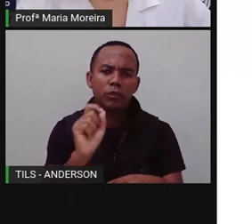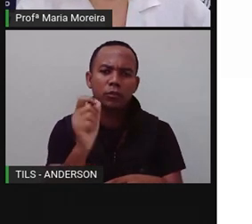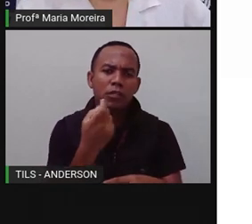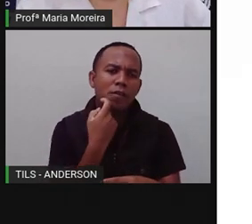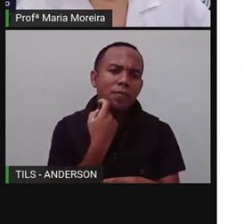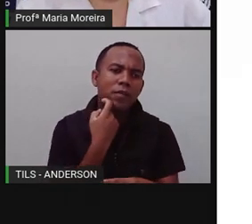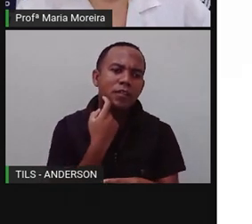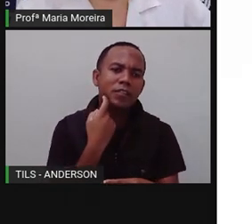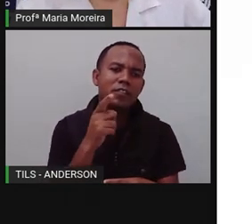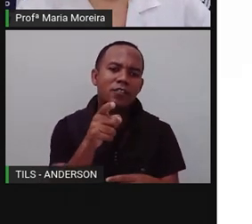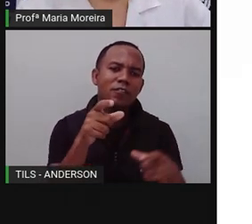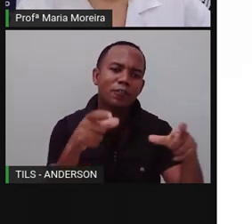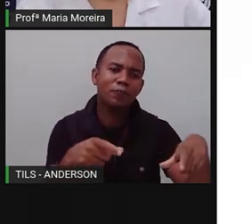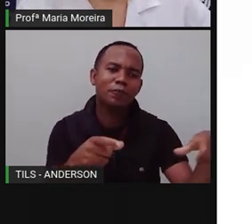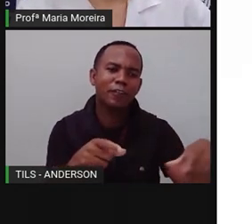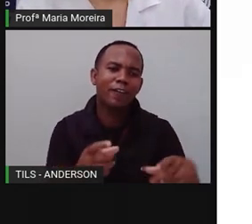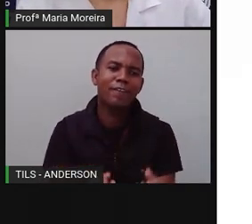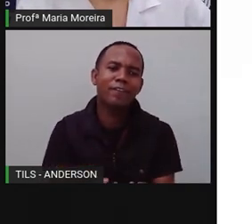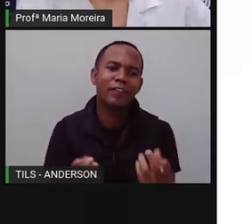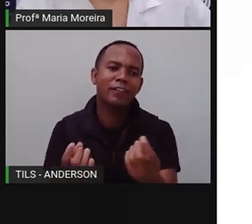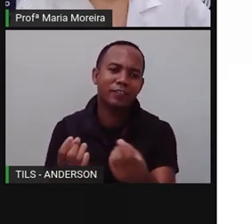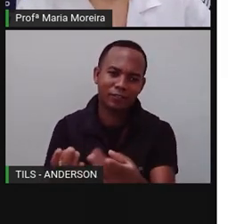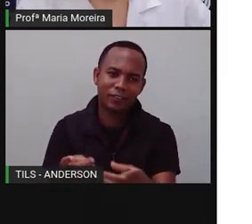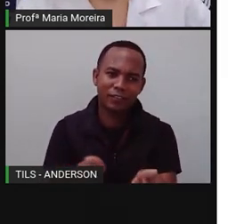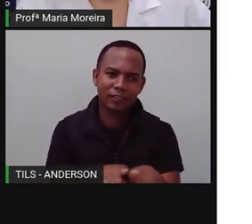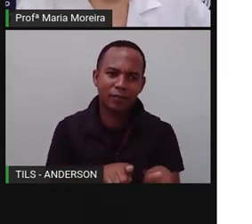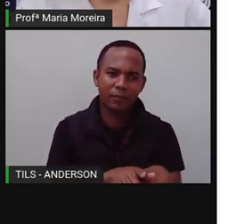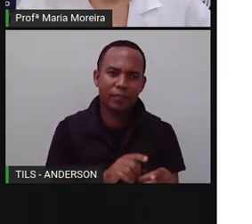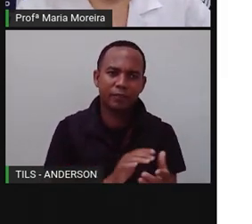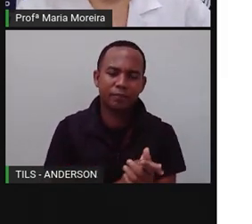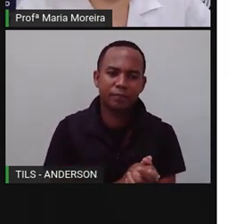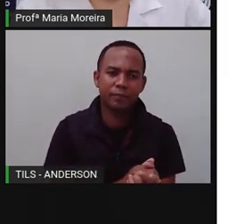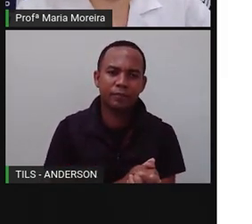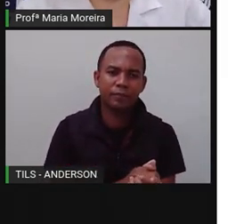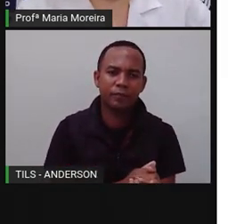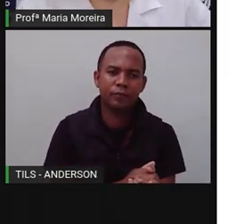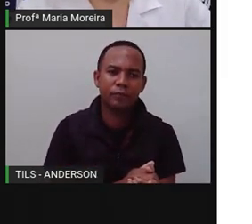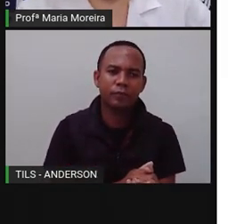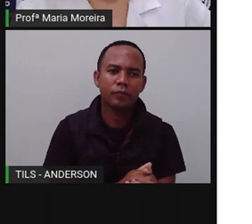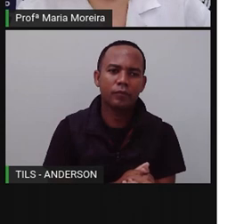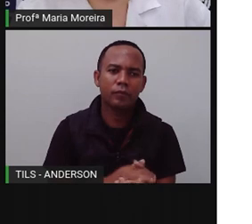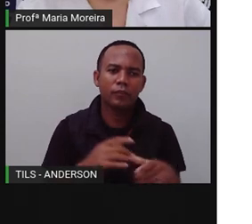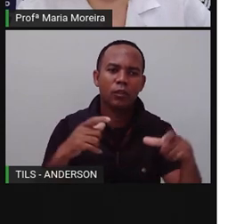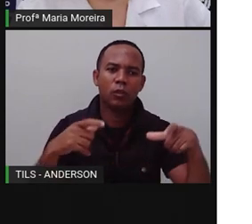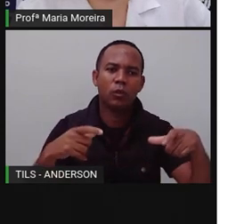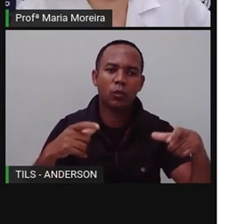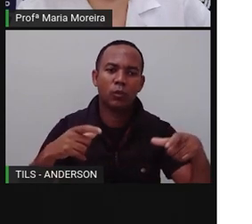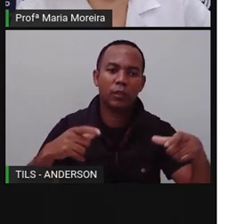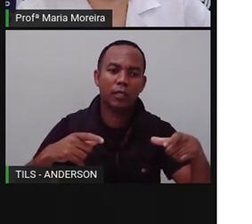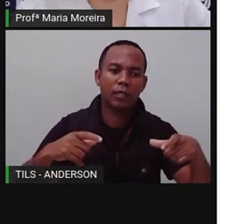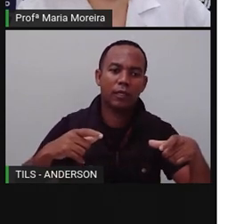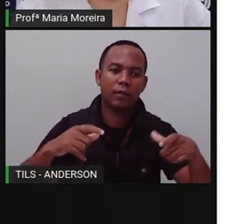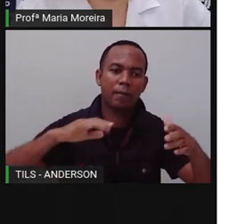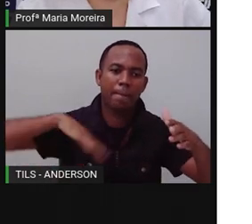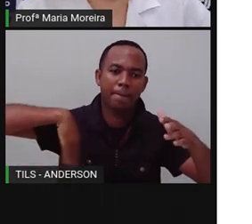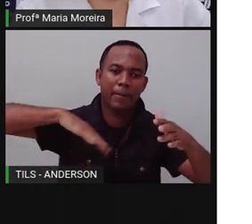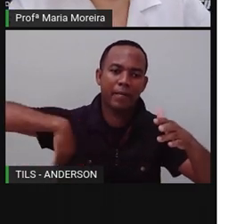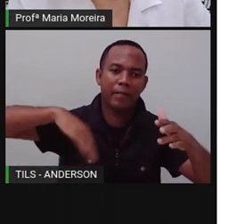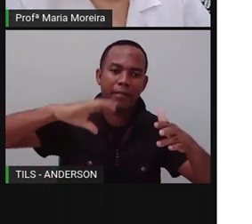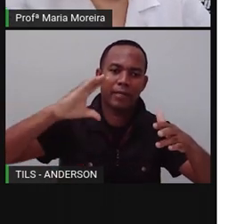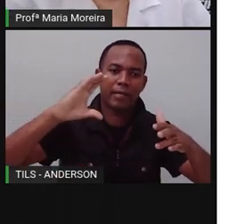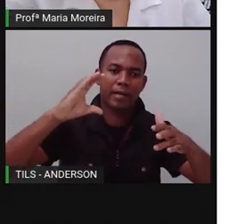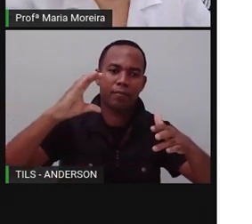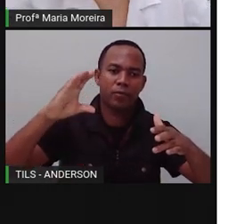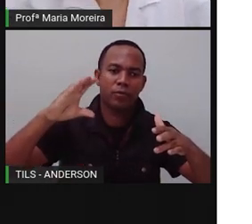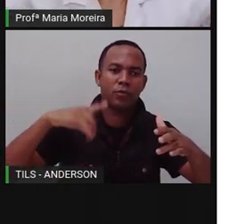alguns locais da nossa cidade, tá? Pra quem vai pra Cabo Sul, na estrada de Cabo Sul, a gente consegue visualizar.